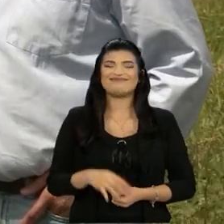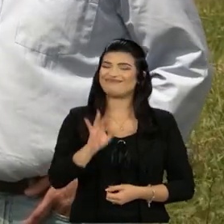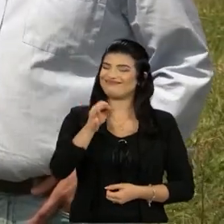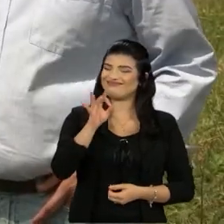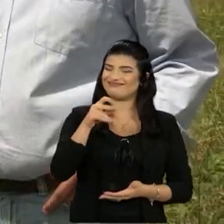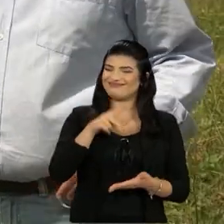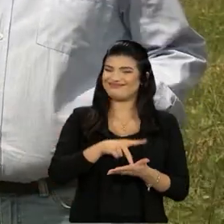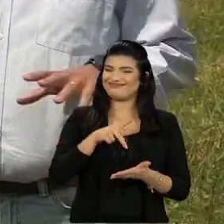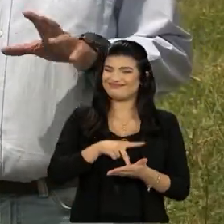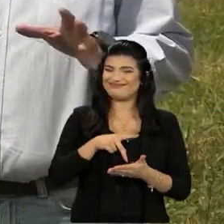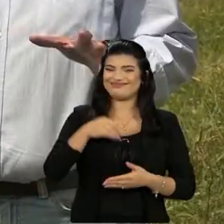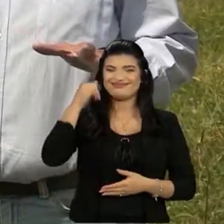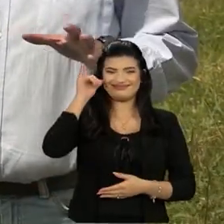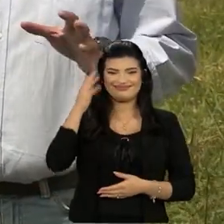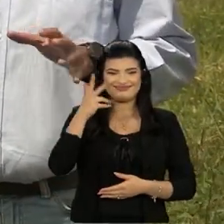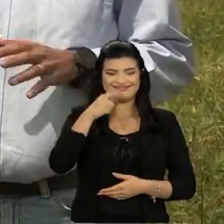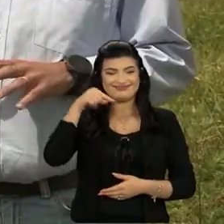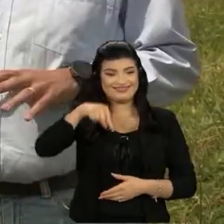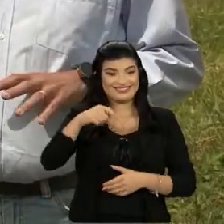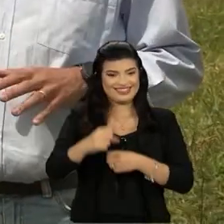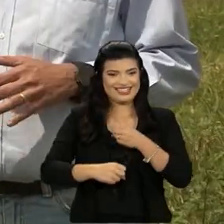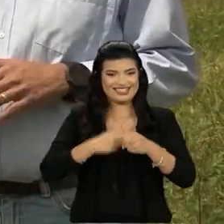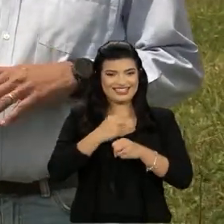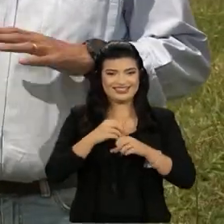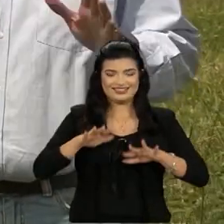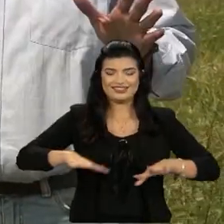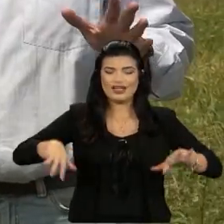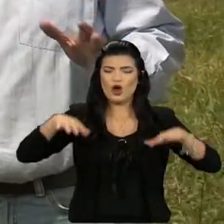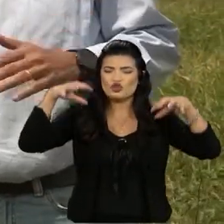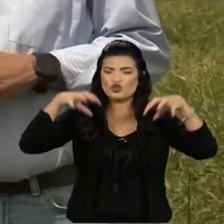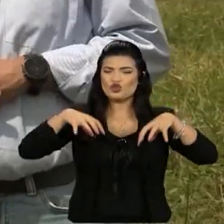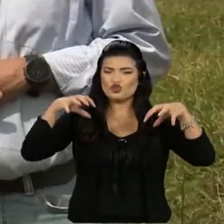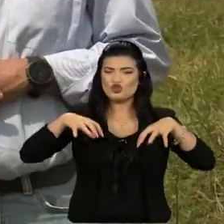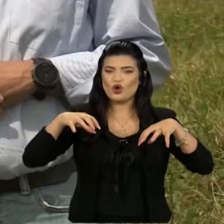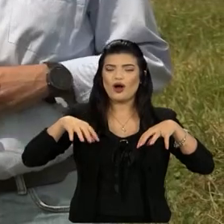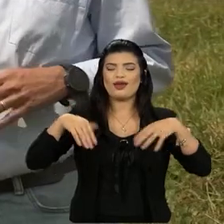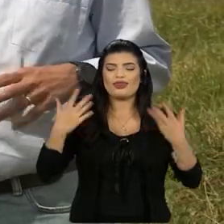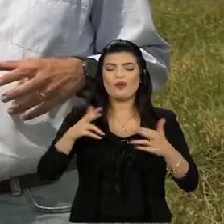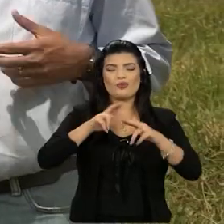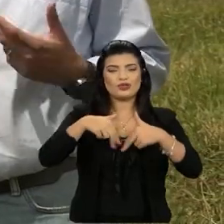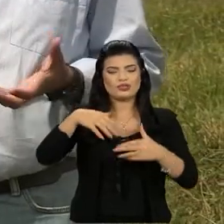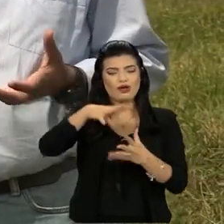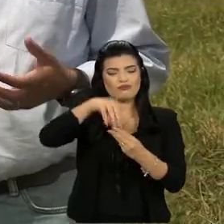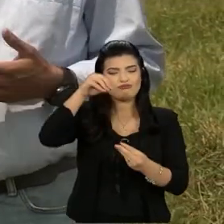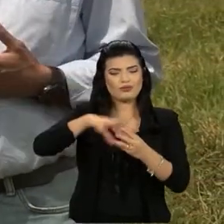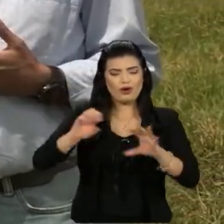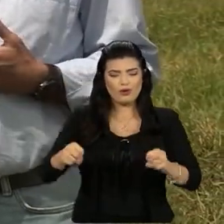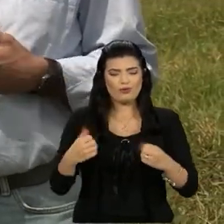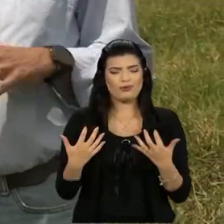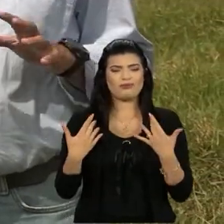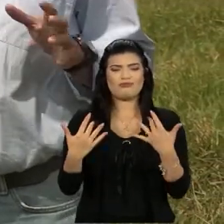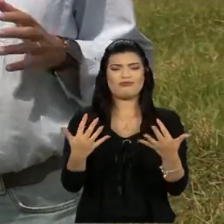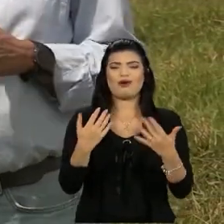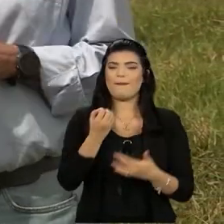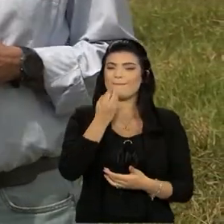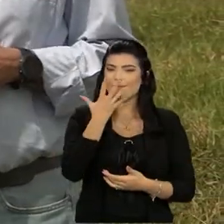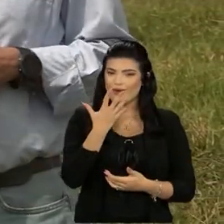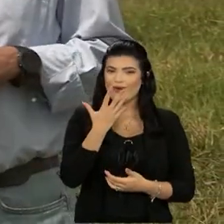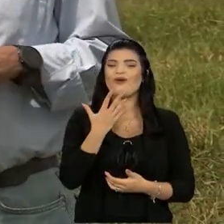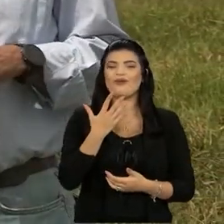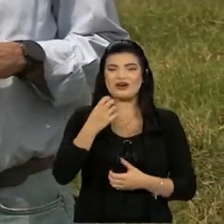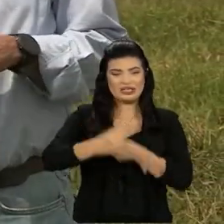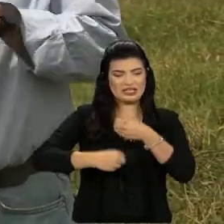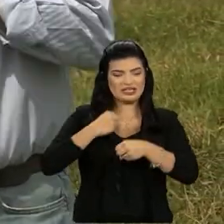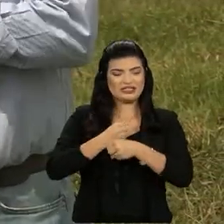gato está bonito, né? Esse ano, aqui na nossa região, está chovendo bem, tem outras regiões que não estão assim, mas a gente está sendo abençoado com um ano bom